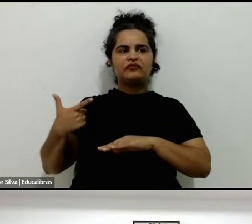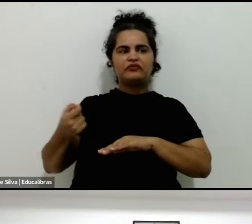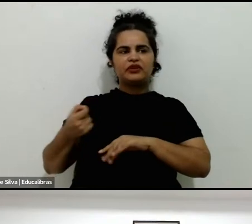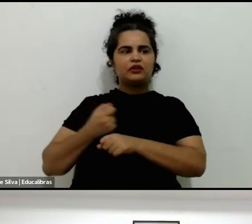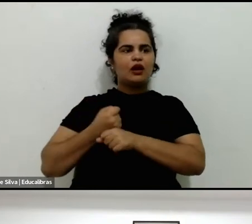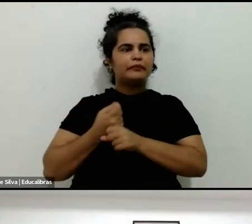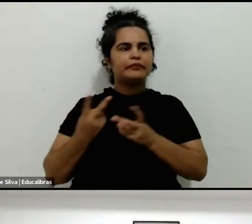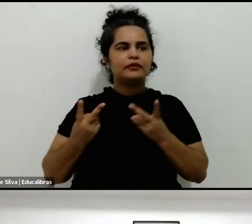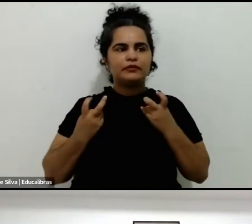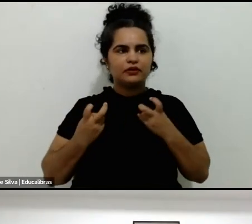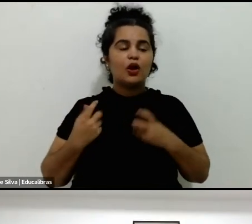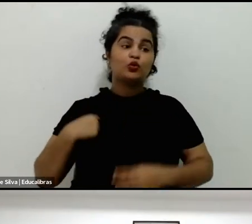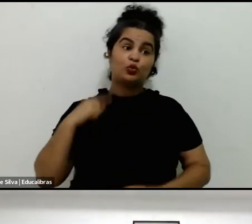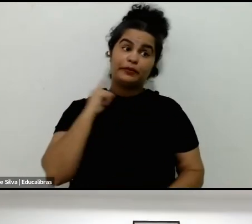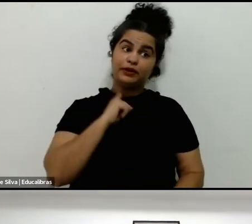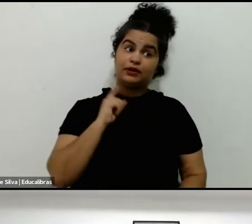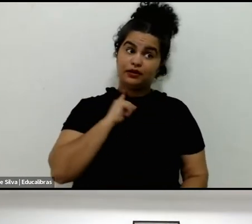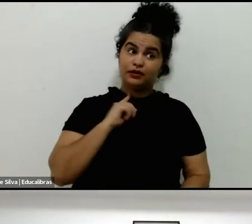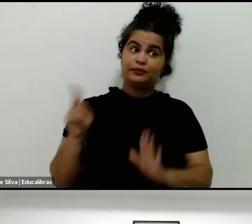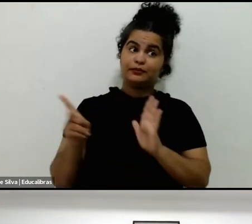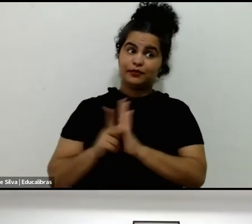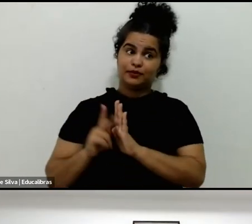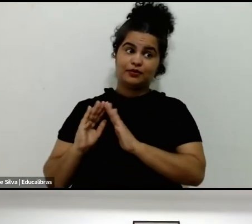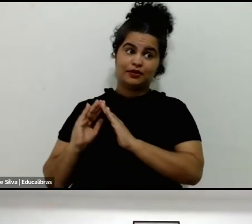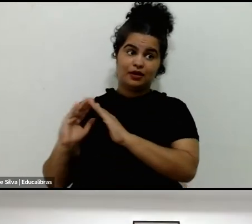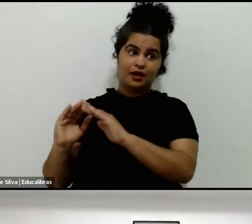mineira, para quem não percebeu isso ainda.